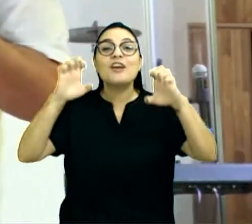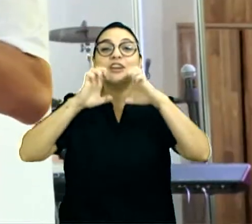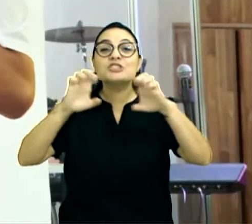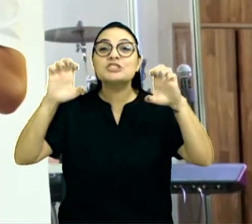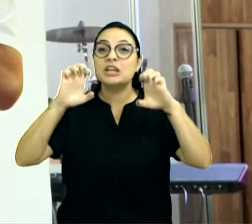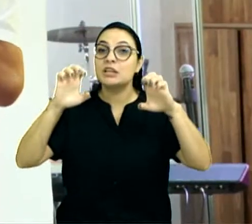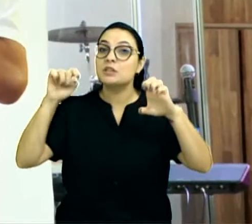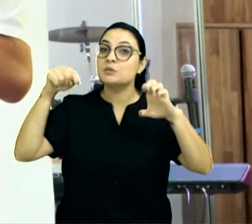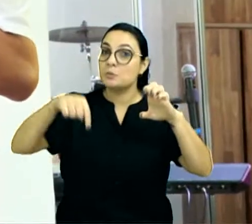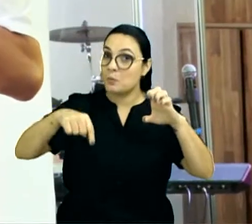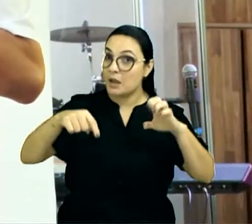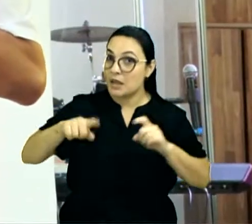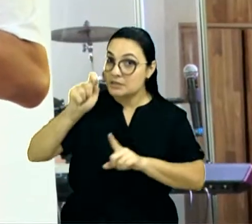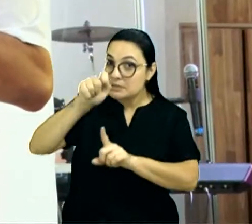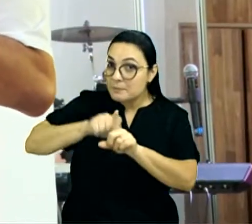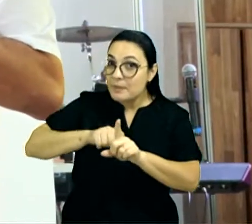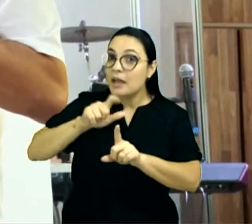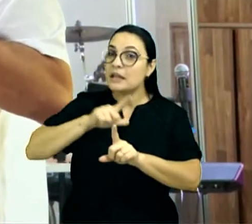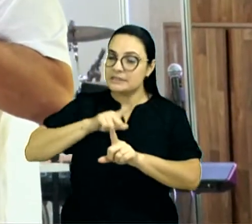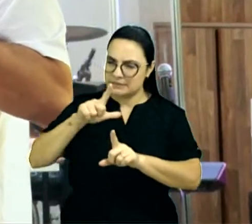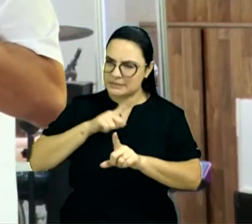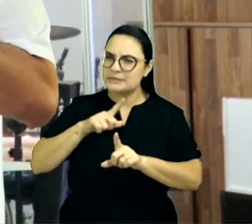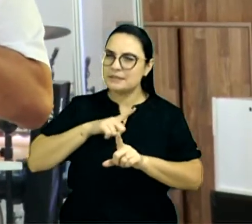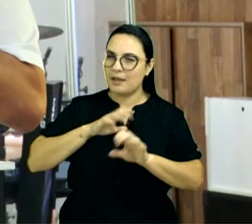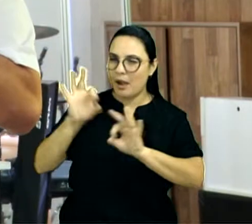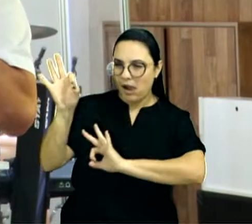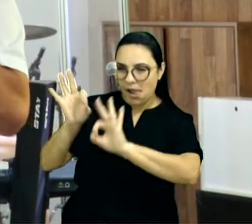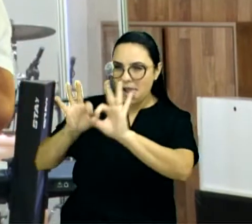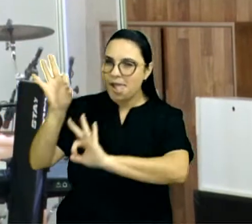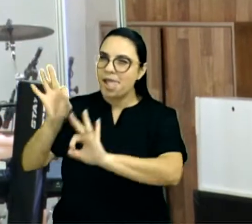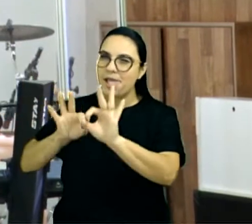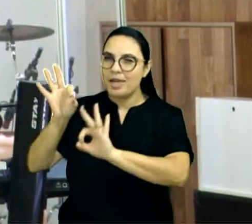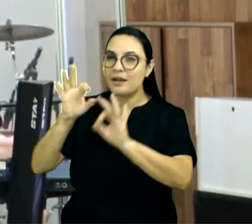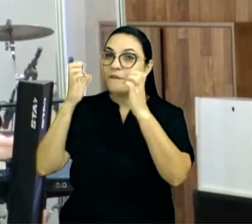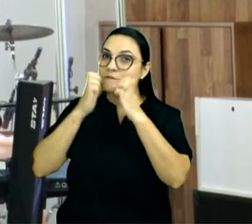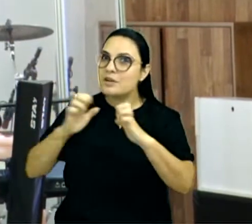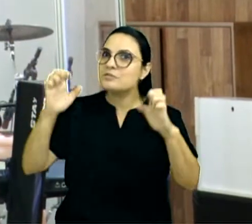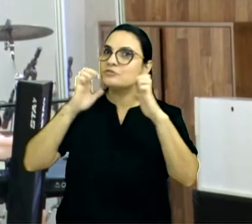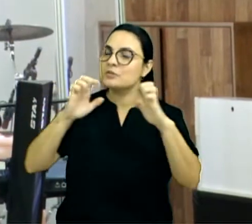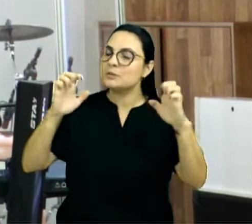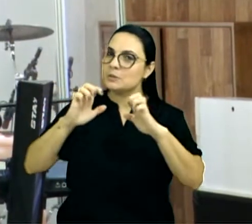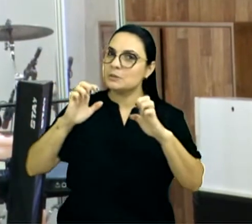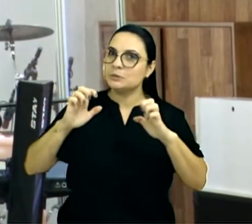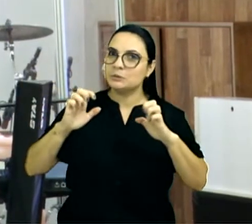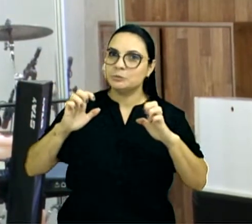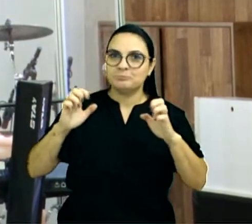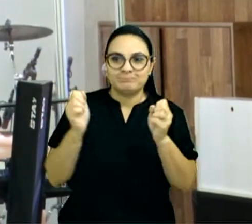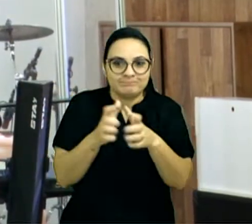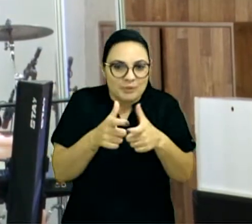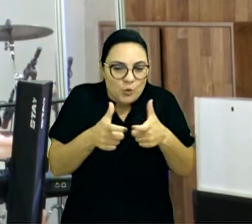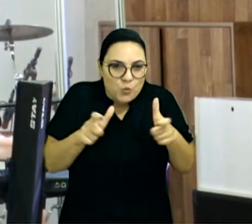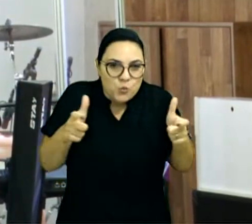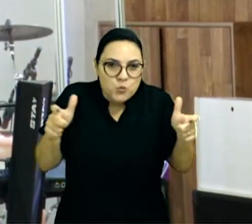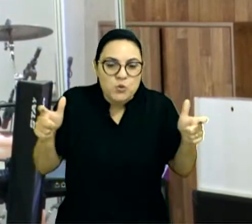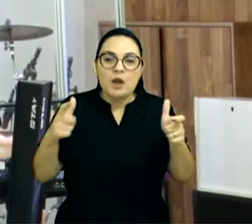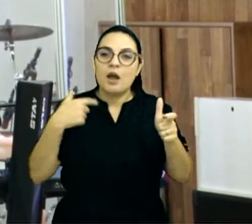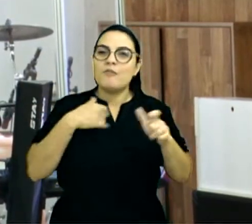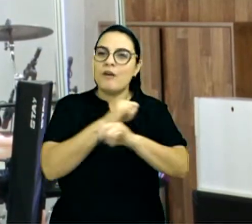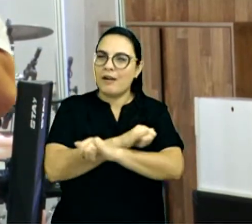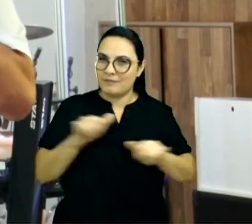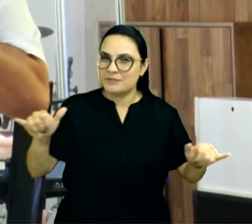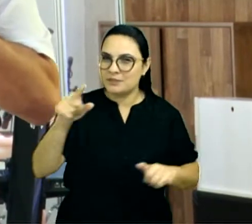impacto esse mês, já estamos acertando a data, e vamos te avisar, não vamos falar qual é o local, você vai entrar no grupo,